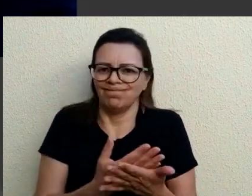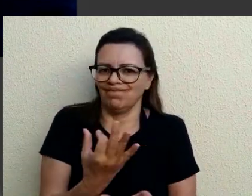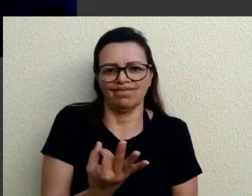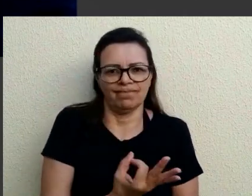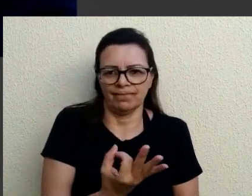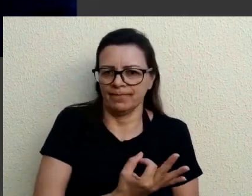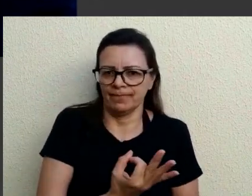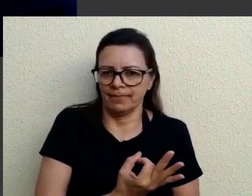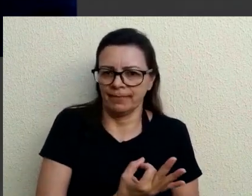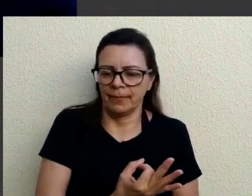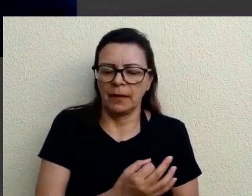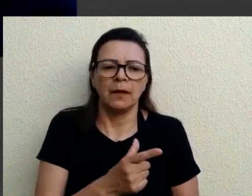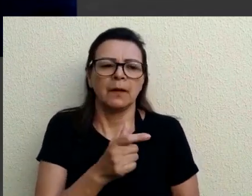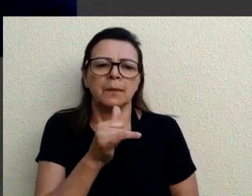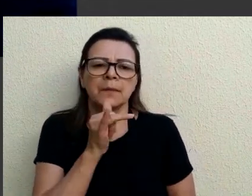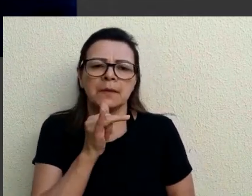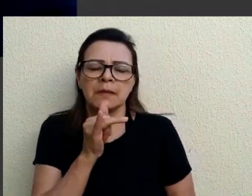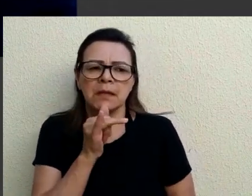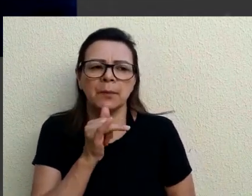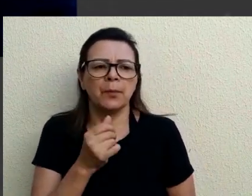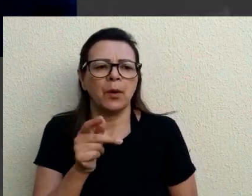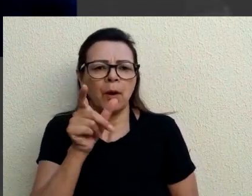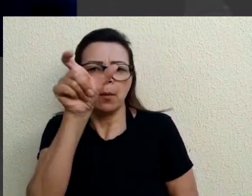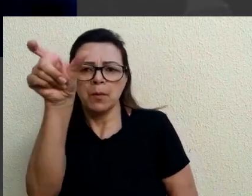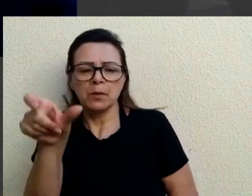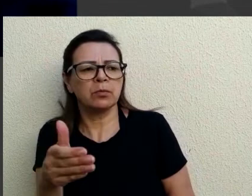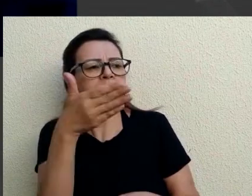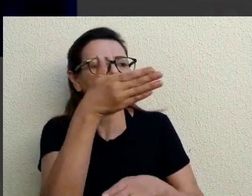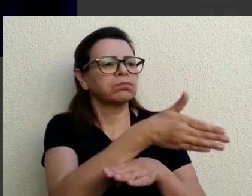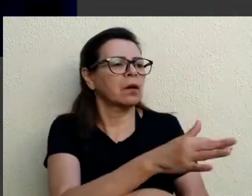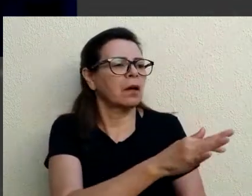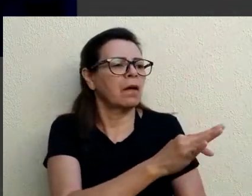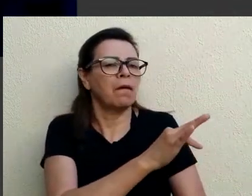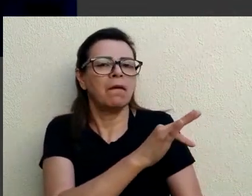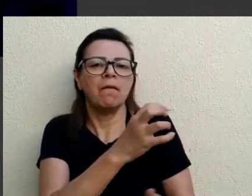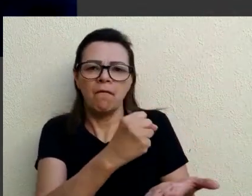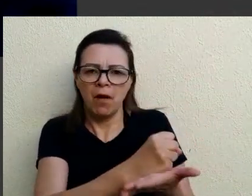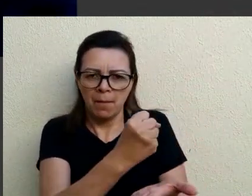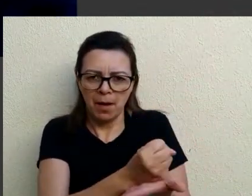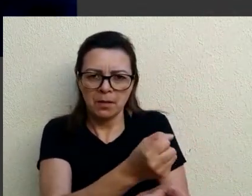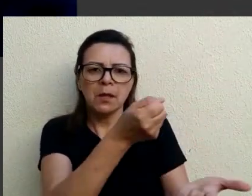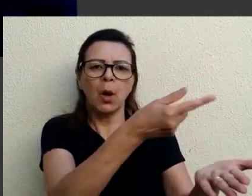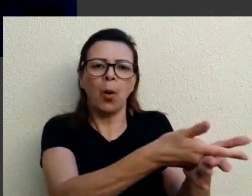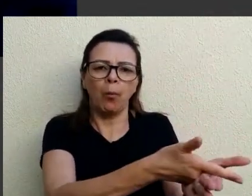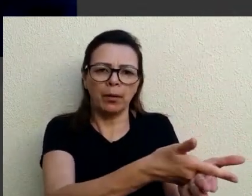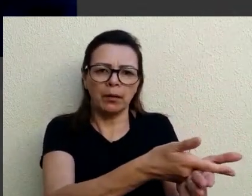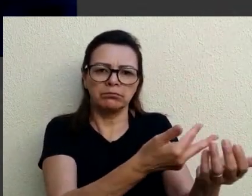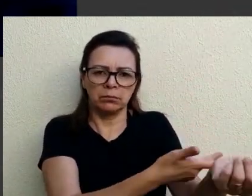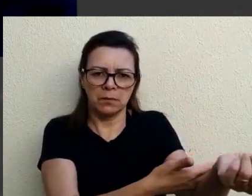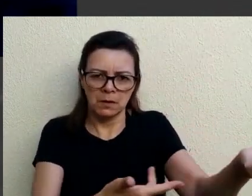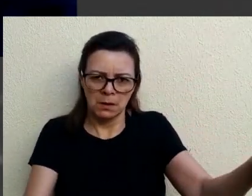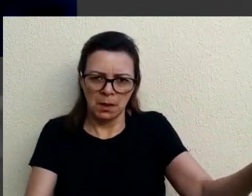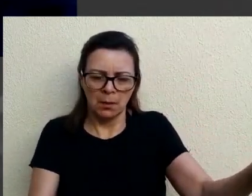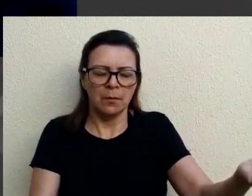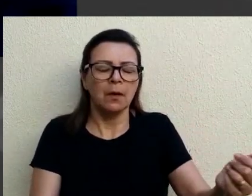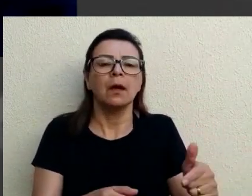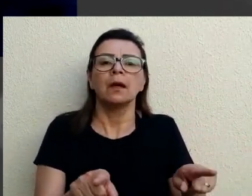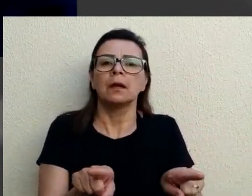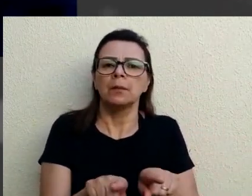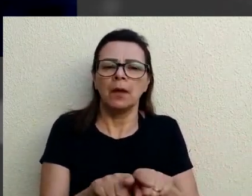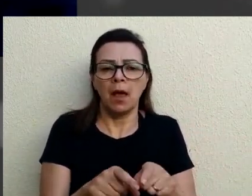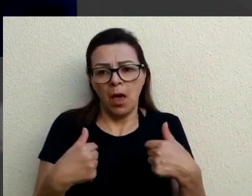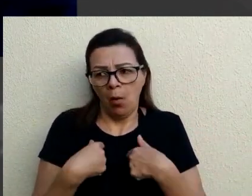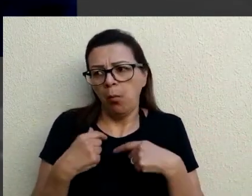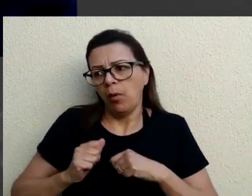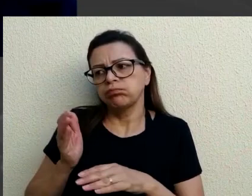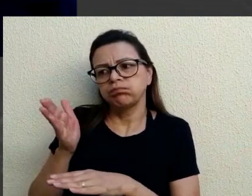confiáveis. E aí, a gente tem, por exemplo, pessoas que vão às farmácias e compram o exame. Isso é um problema também, porque eu